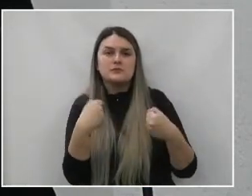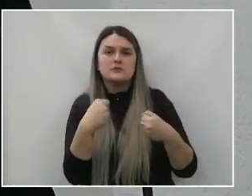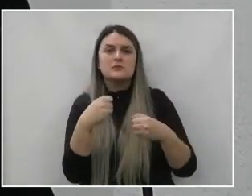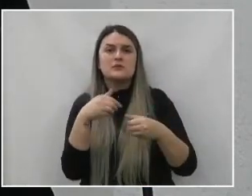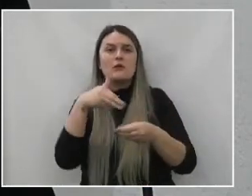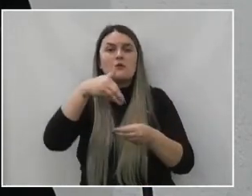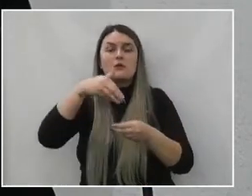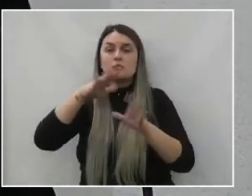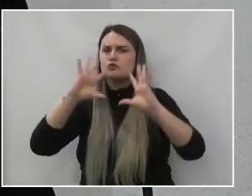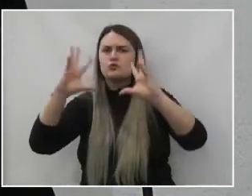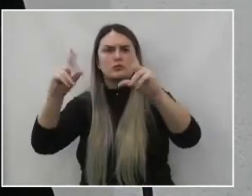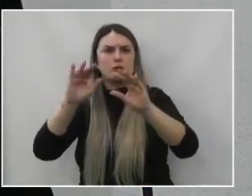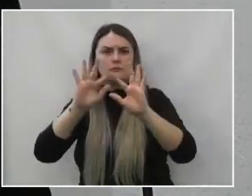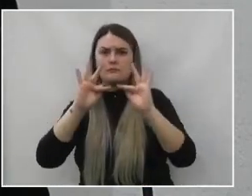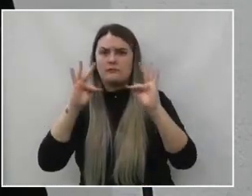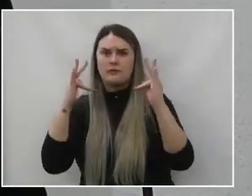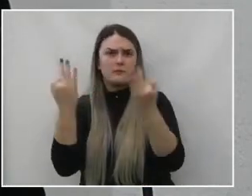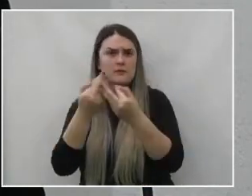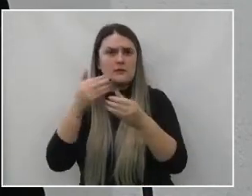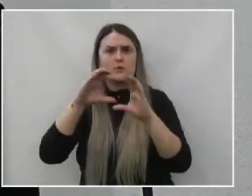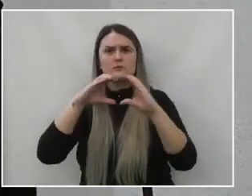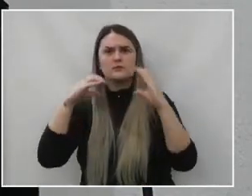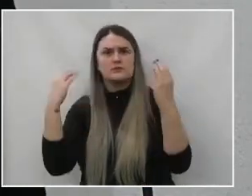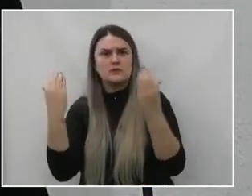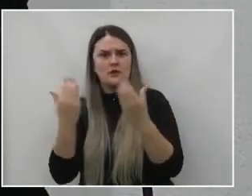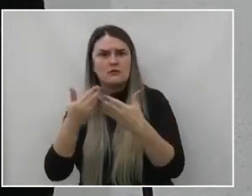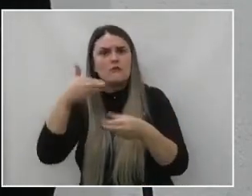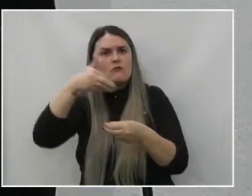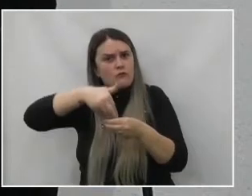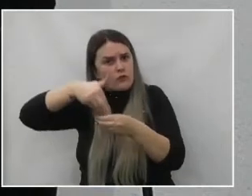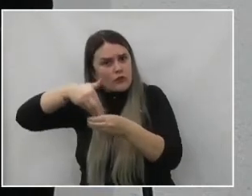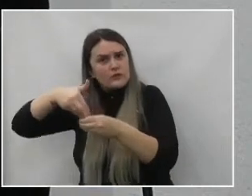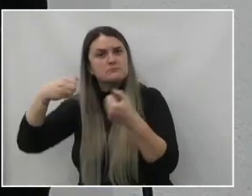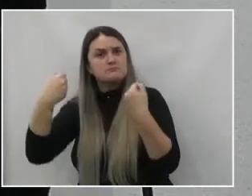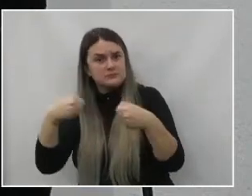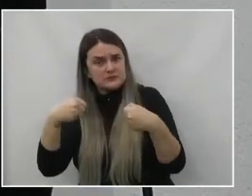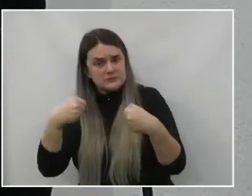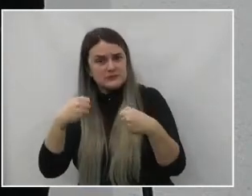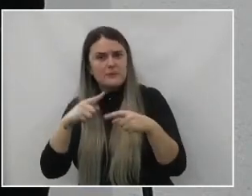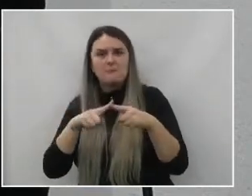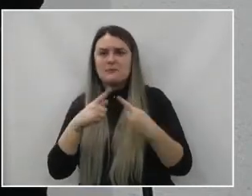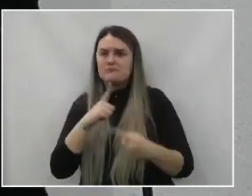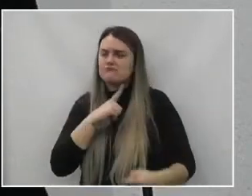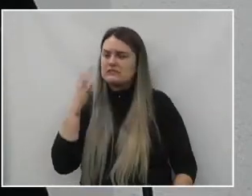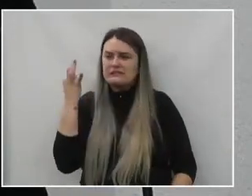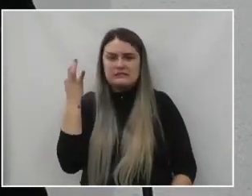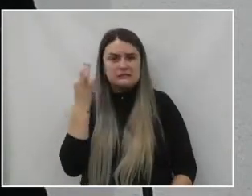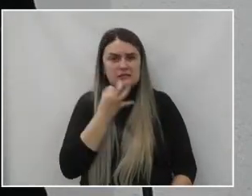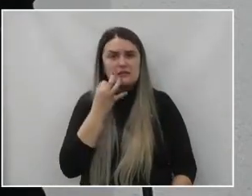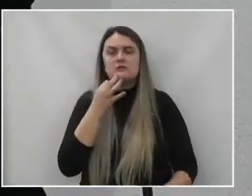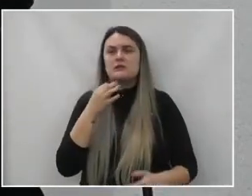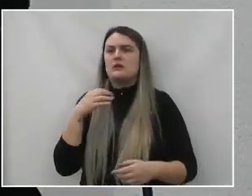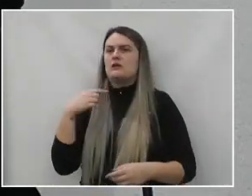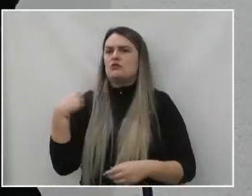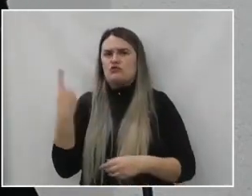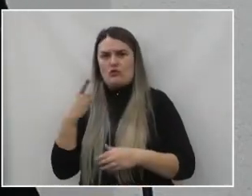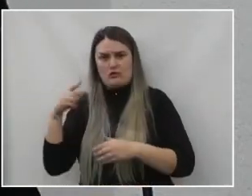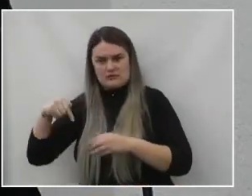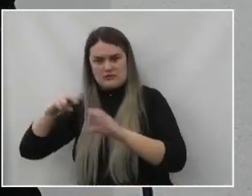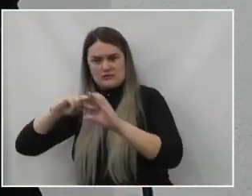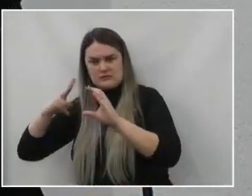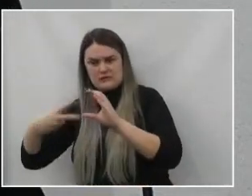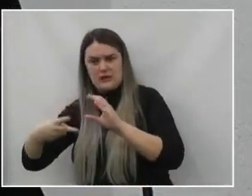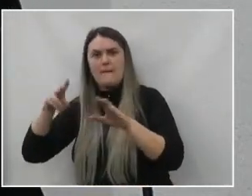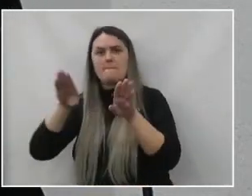consulta pública para que possamos, sim, consolidar. Mas eu tenho certeza que tanto o Poder Legislativo quanto o